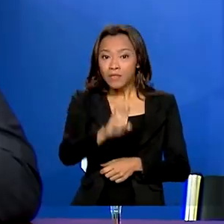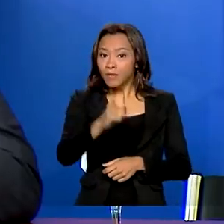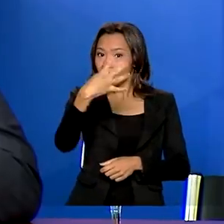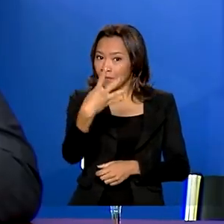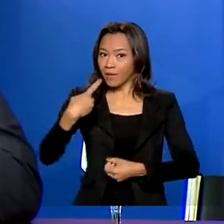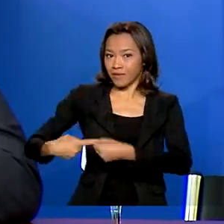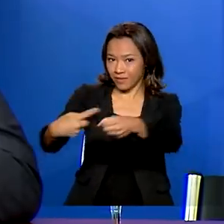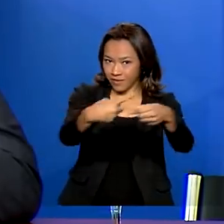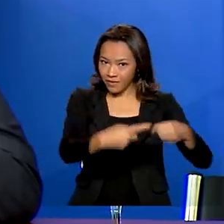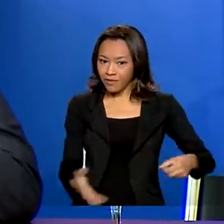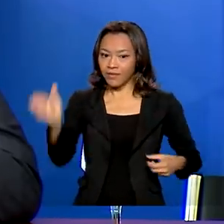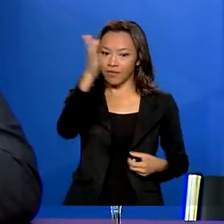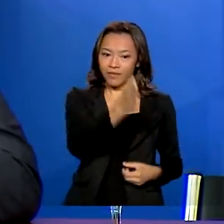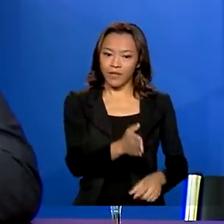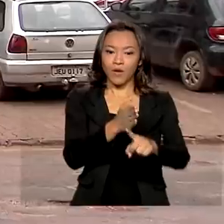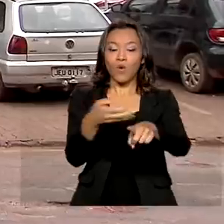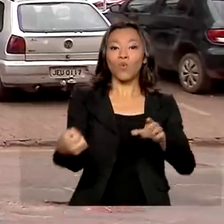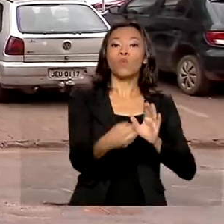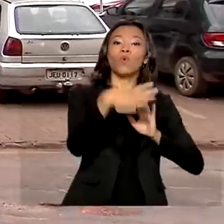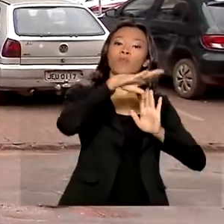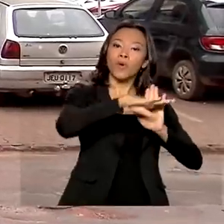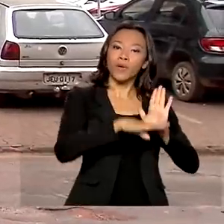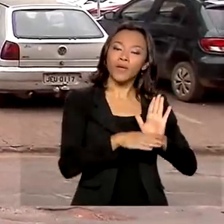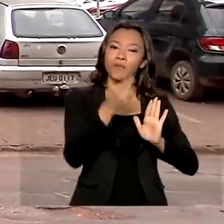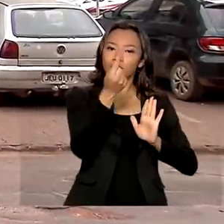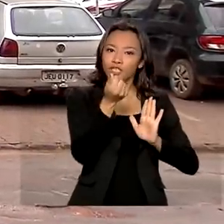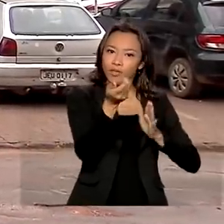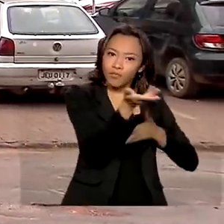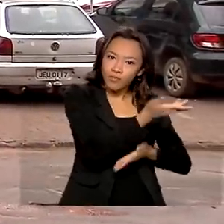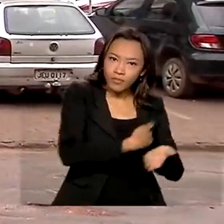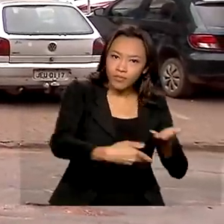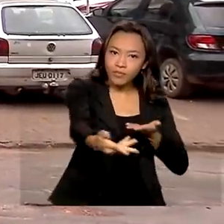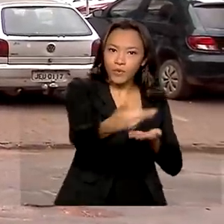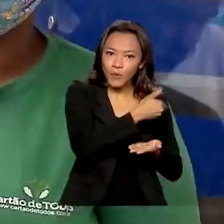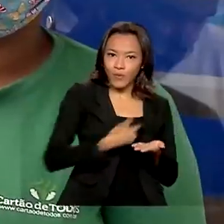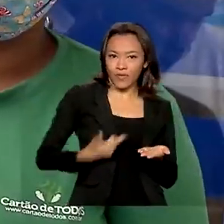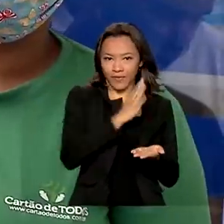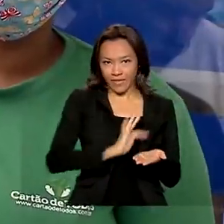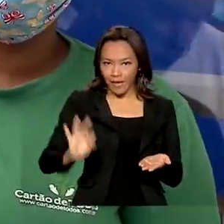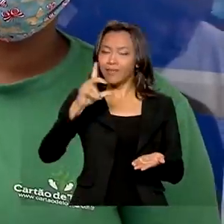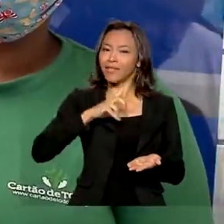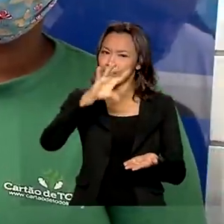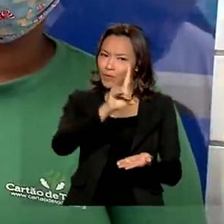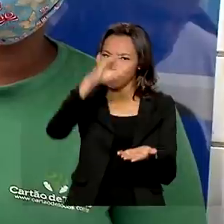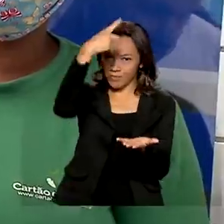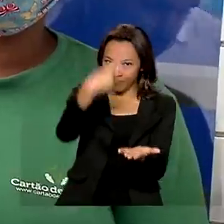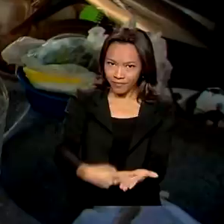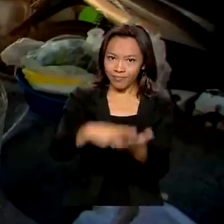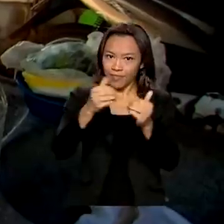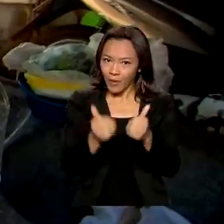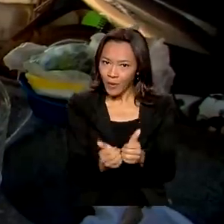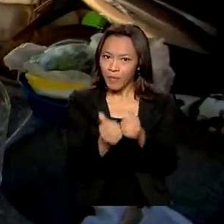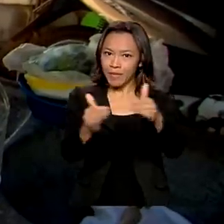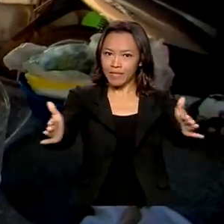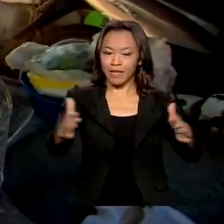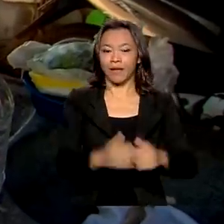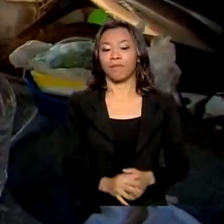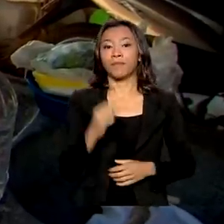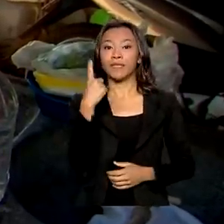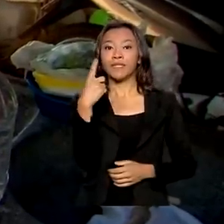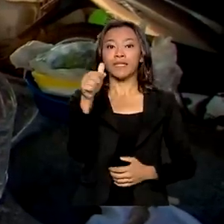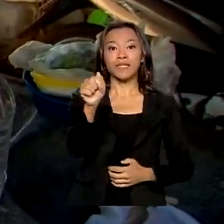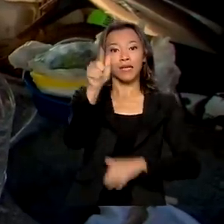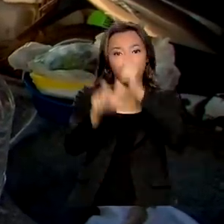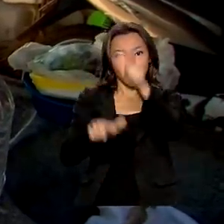Auxílio Brasil, o novo programa de transferência de renda do governo federal, já tem data para começar. 17 milhões